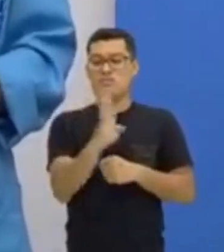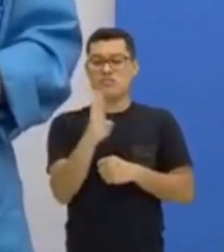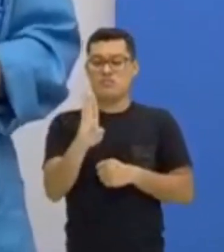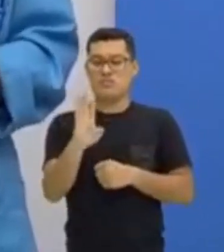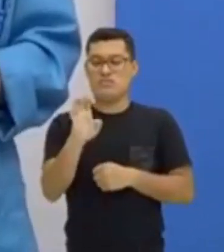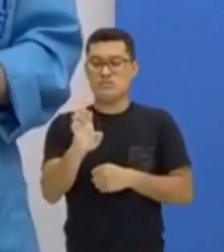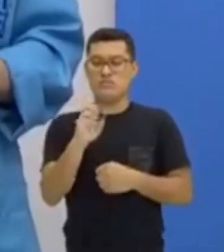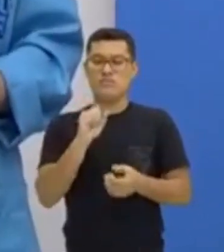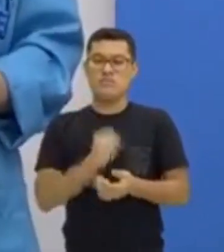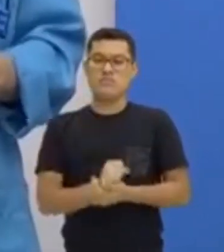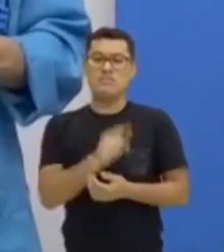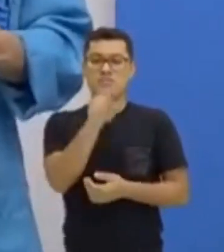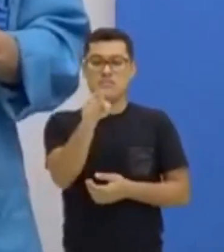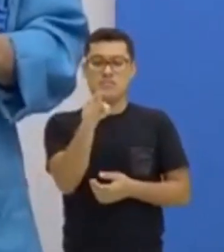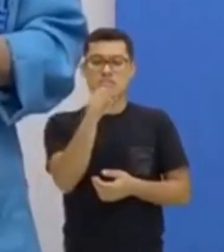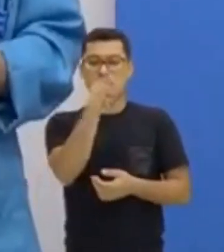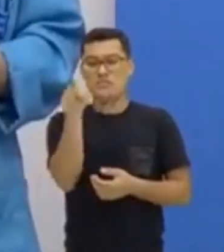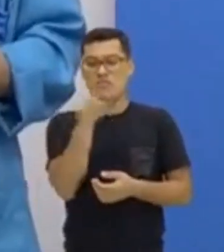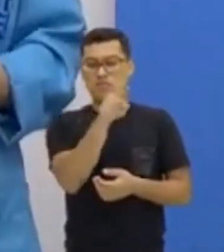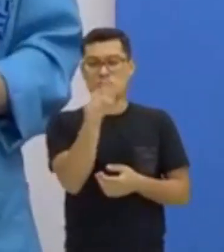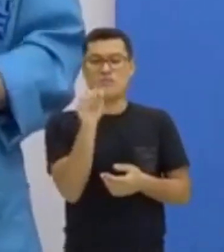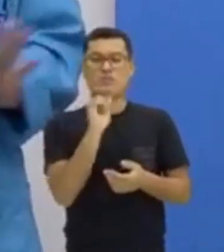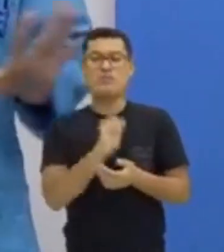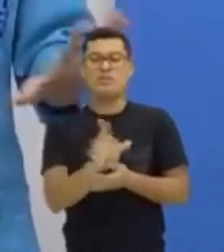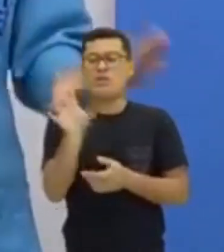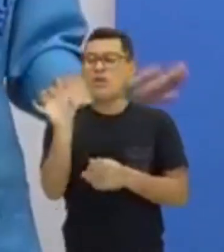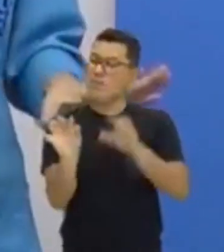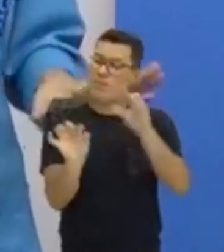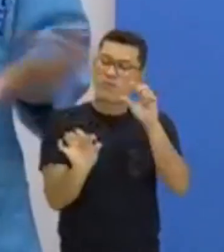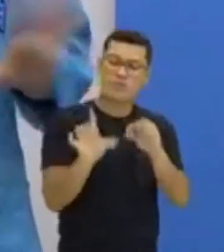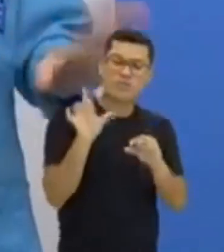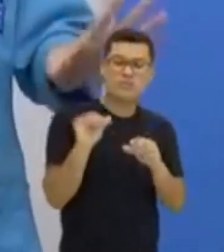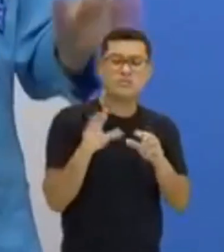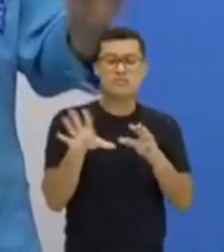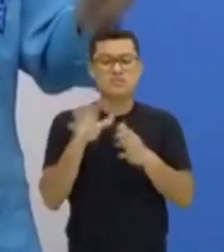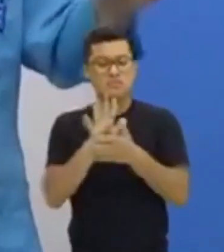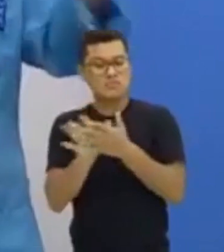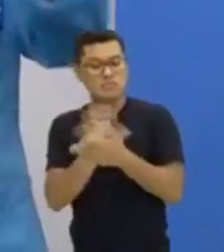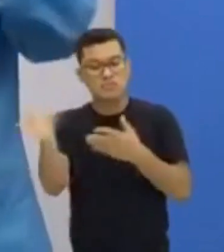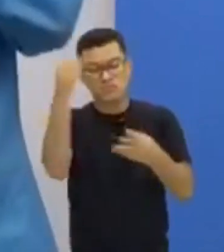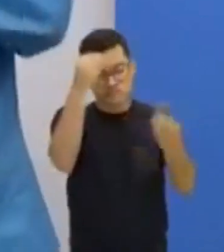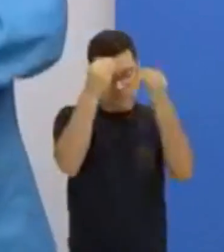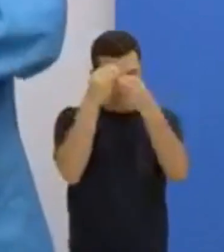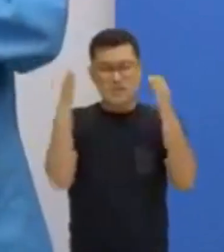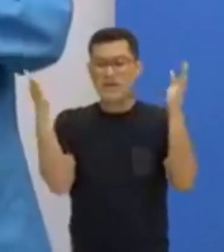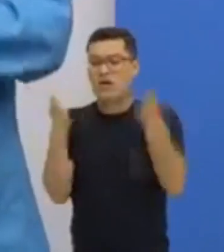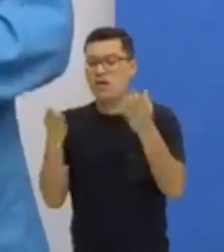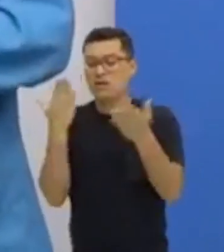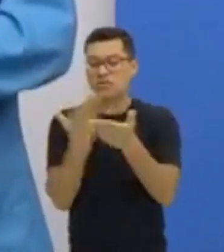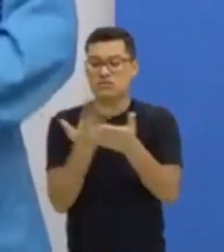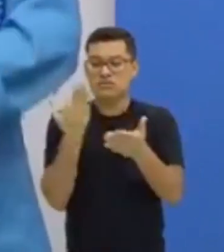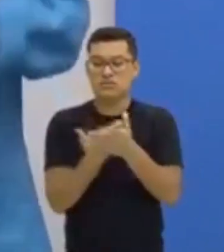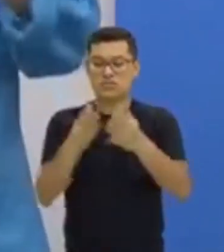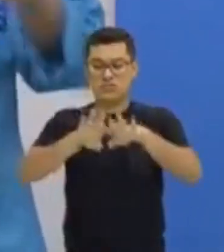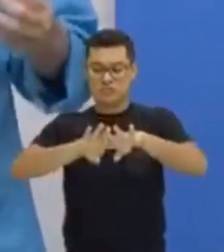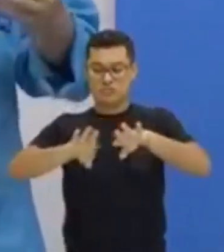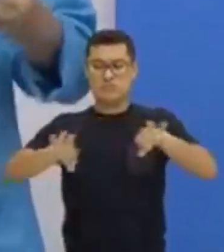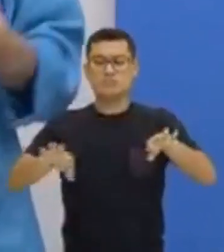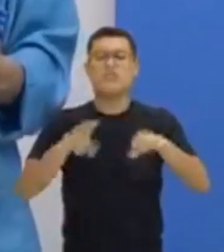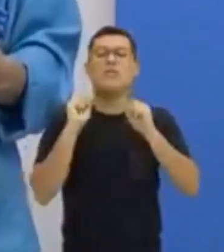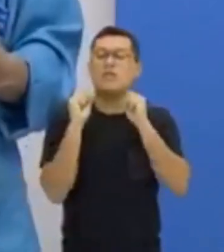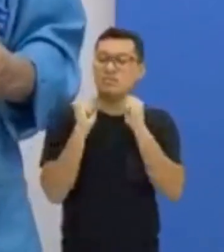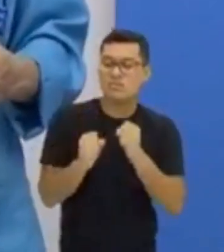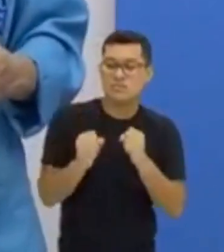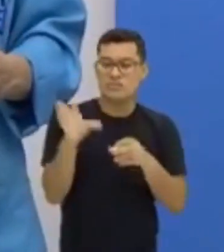empregado. E você vai, pouco a pouco, sem decorar, sem dizer assim, agora eu vou estudar separado para poder